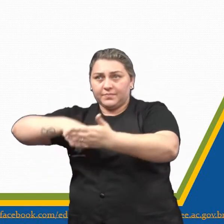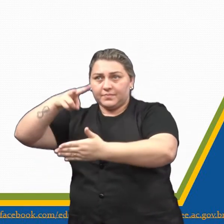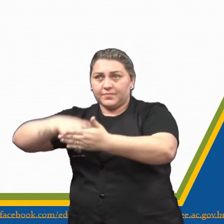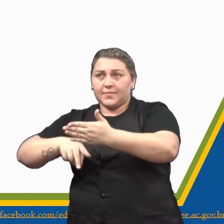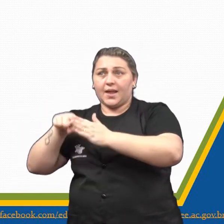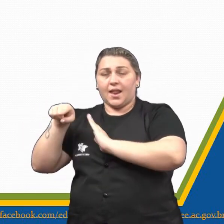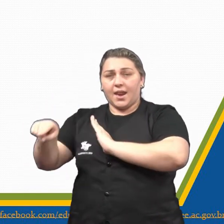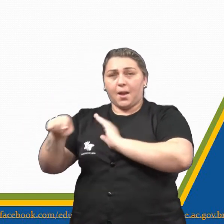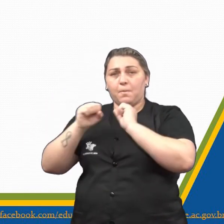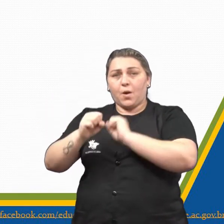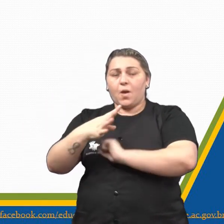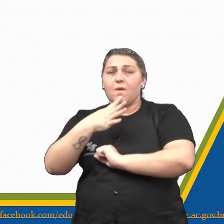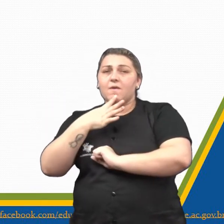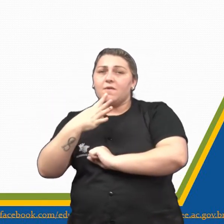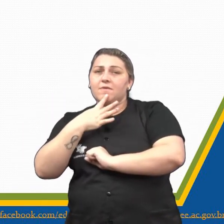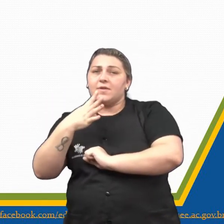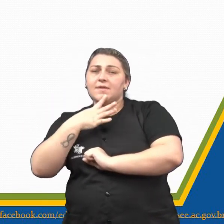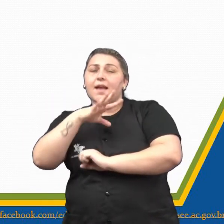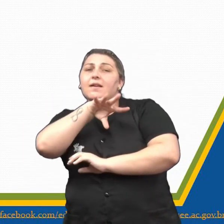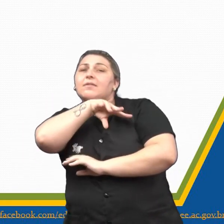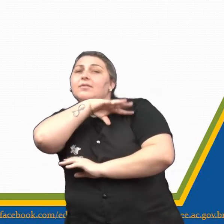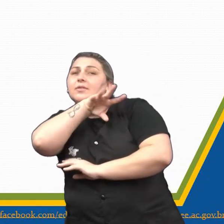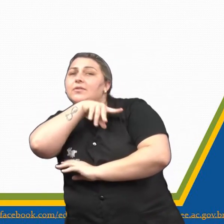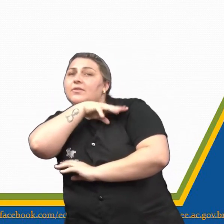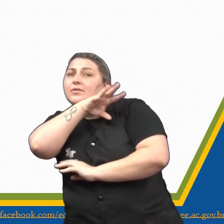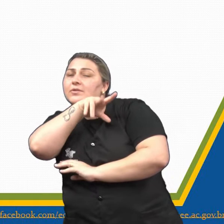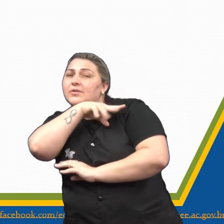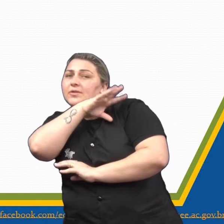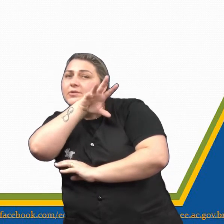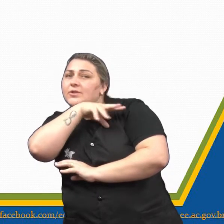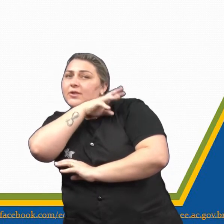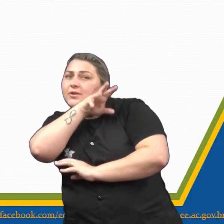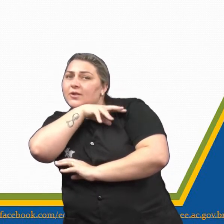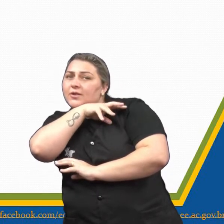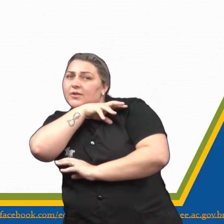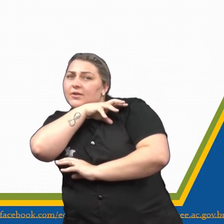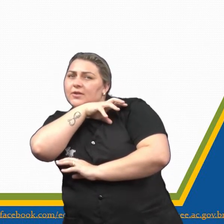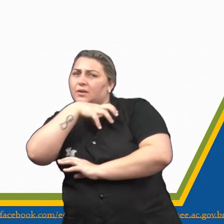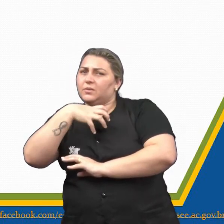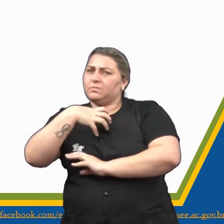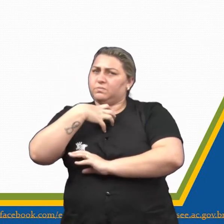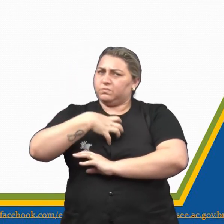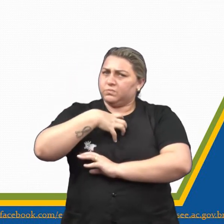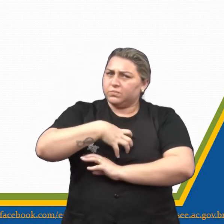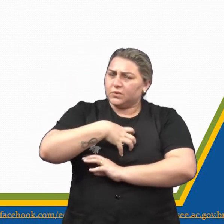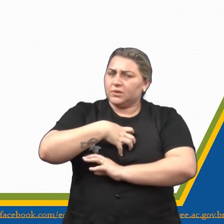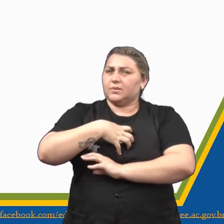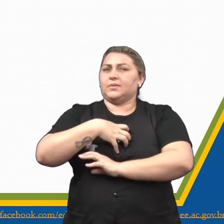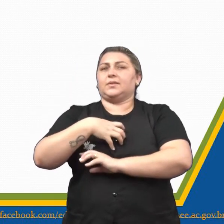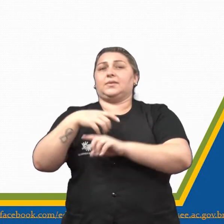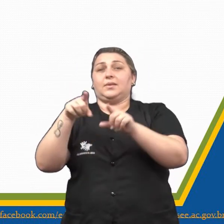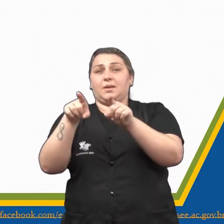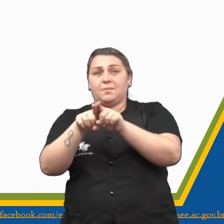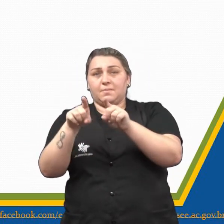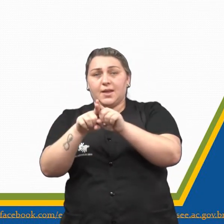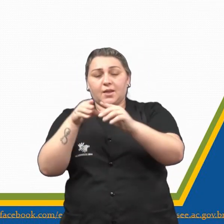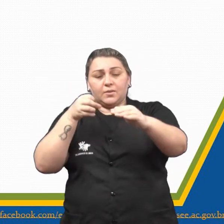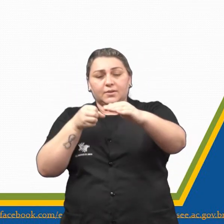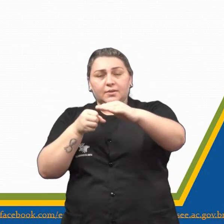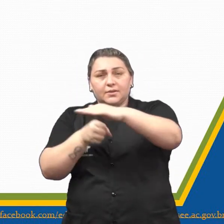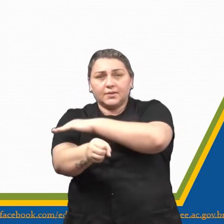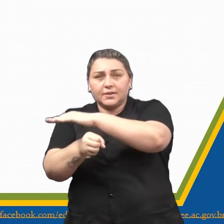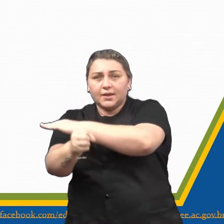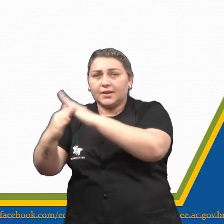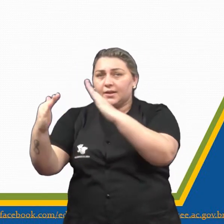Ali, pudimos conhecer muitos animais ferozes, né? Por isso, estando em suas jaulas. Então,